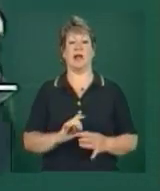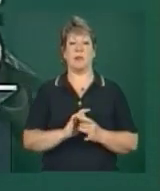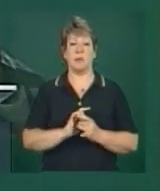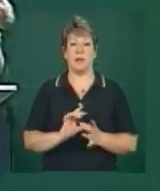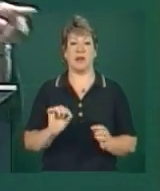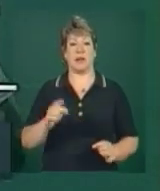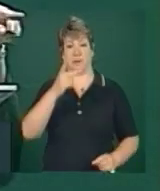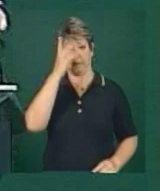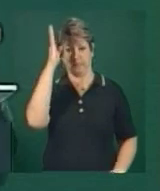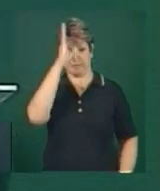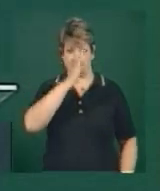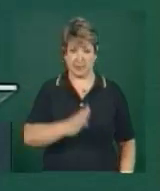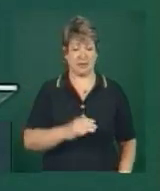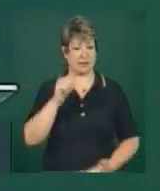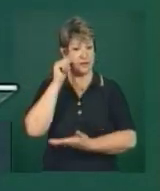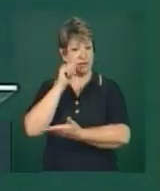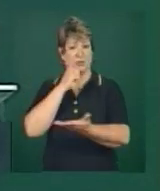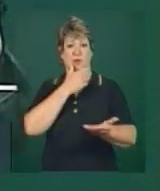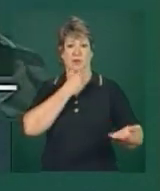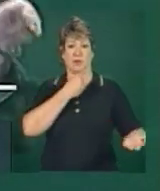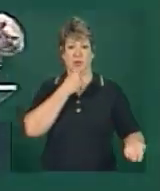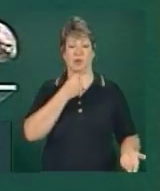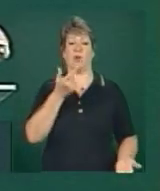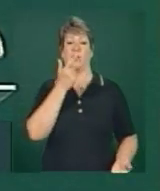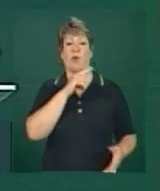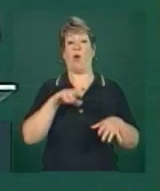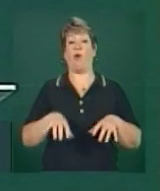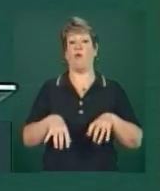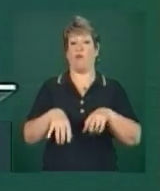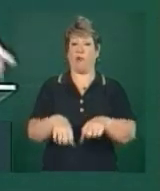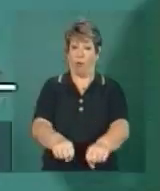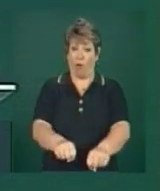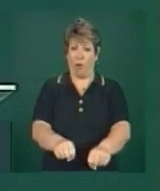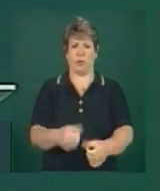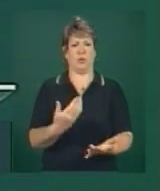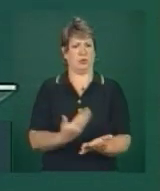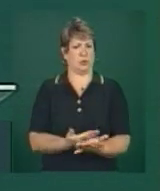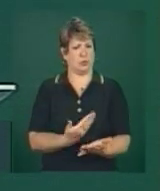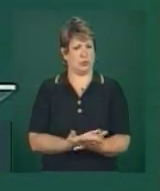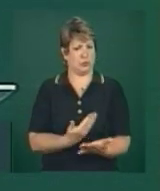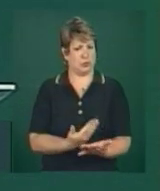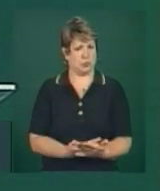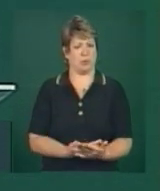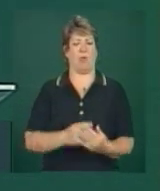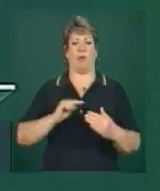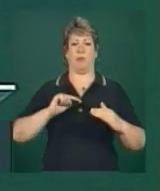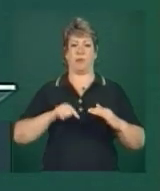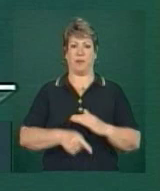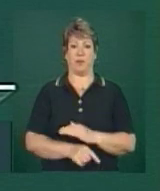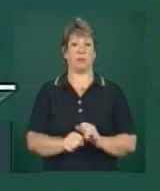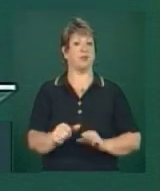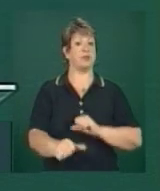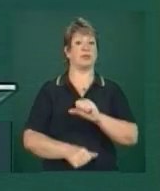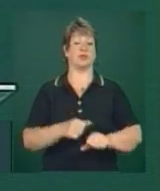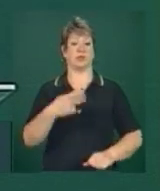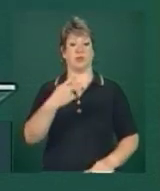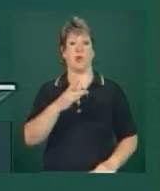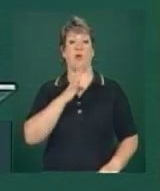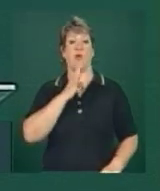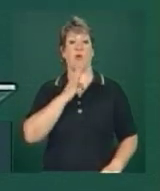que brasileiros e brasileiras se formem, se eduquem e transformem seu